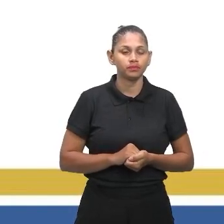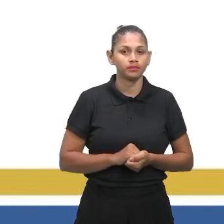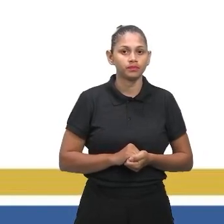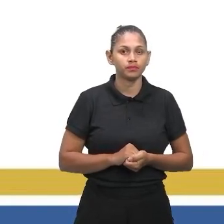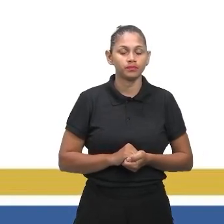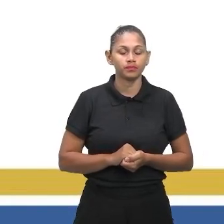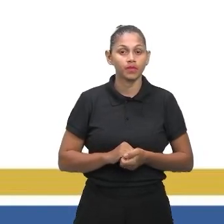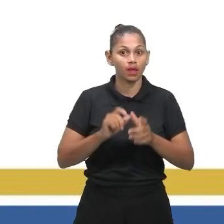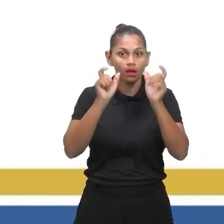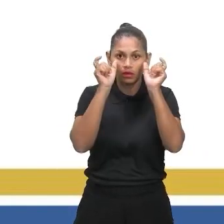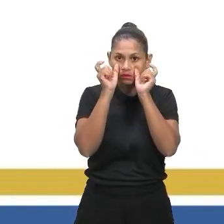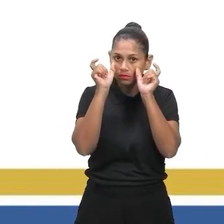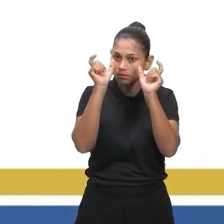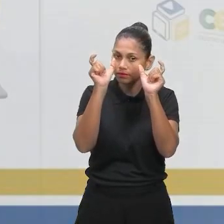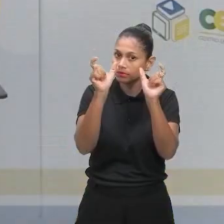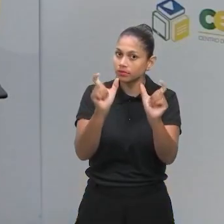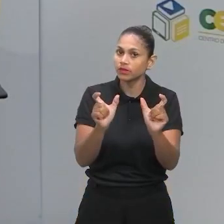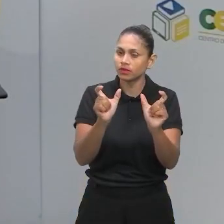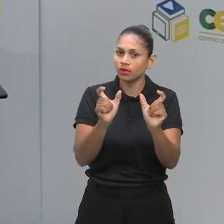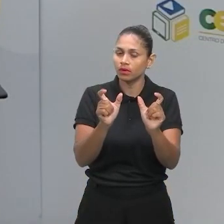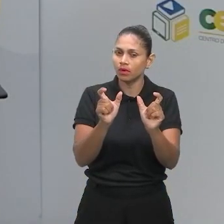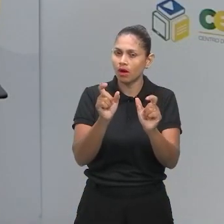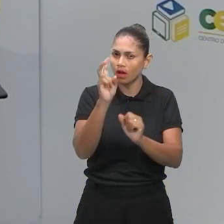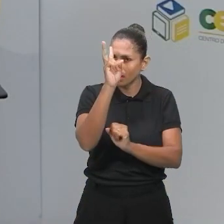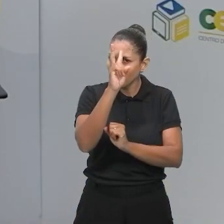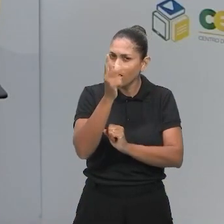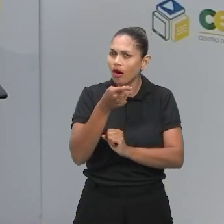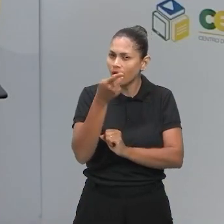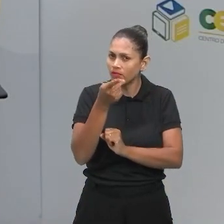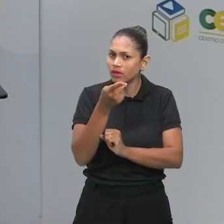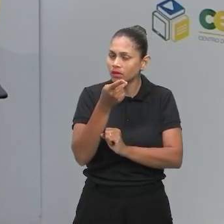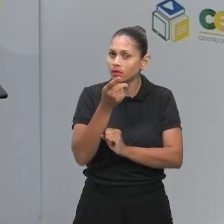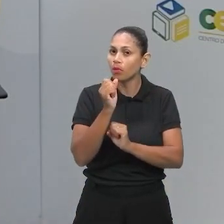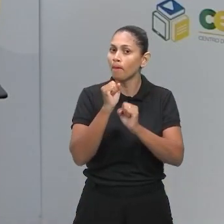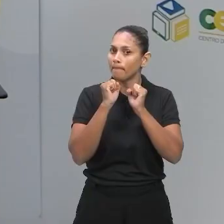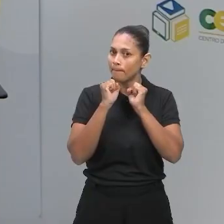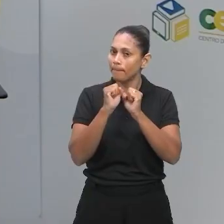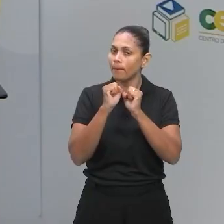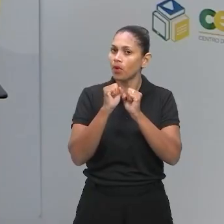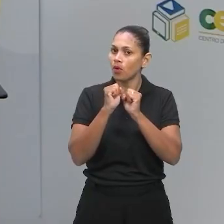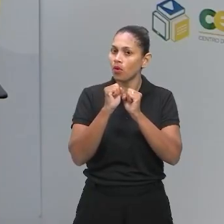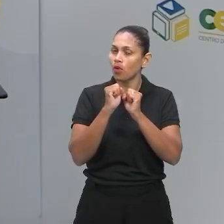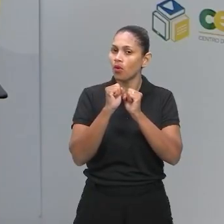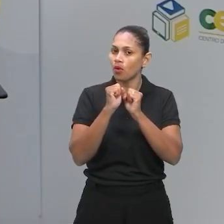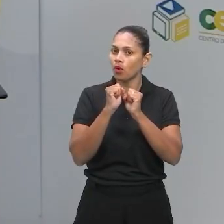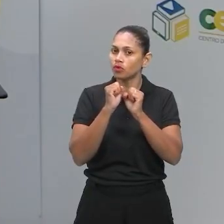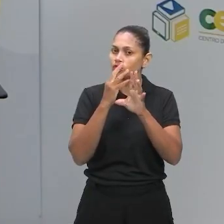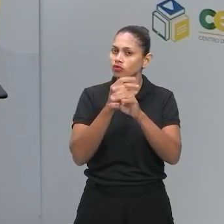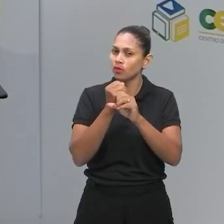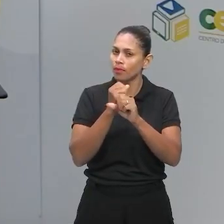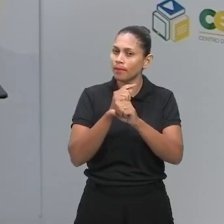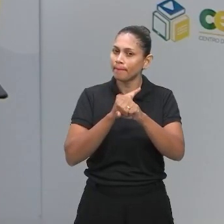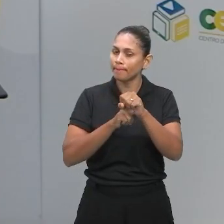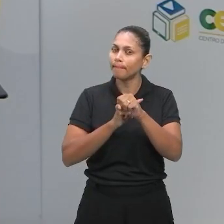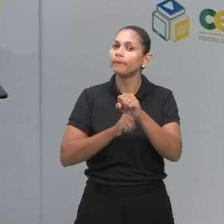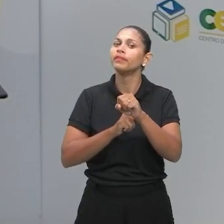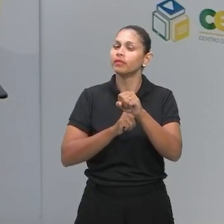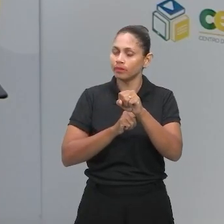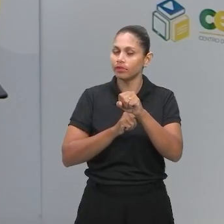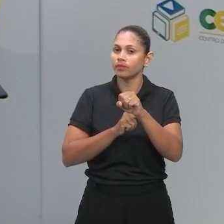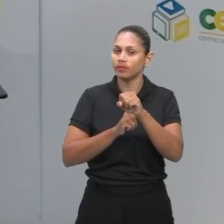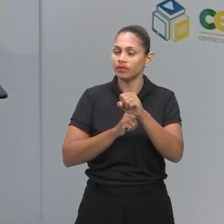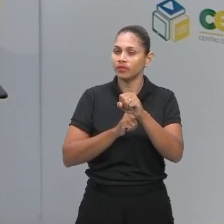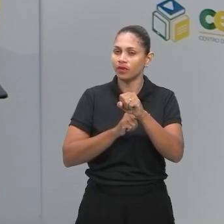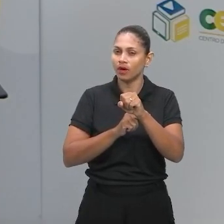Trazendo aqui para mim. Lembra que eu falei para você que você pode ganhar tempo na sua prova, né? Fazendo aquela interpretação do